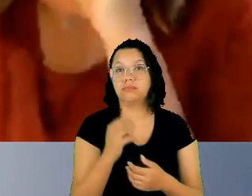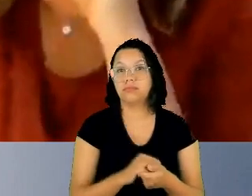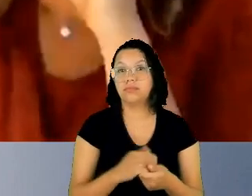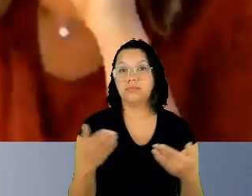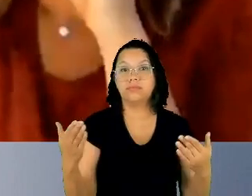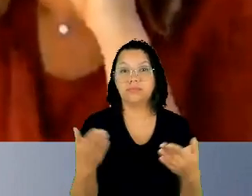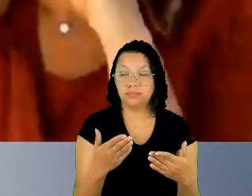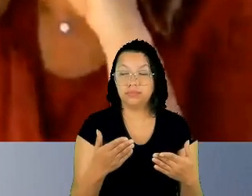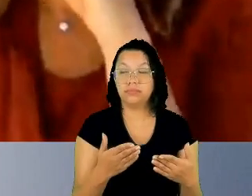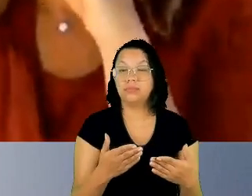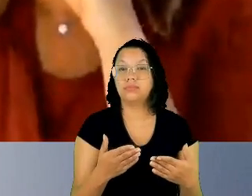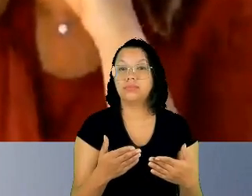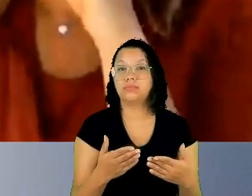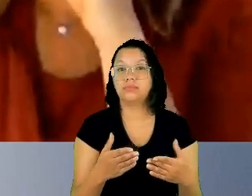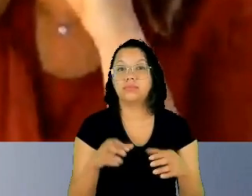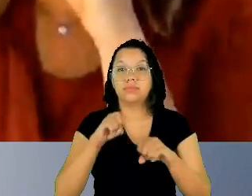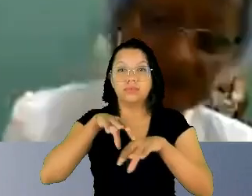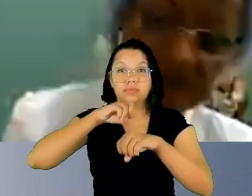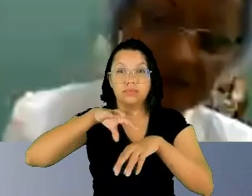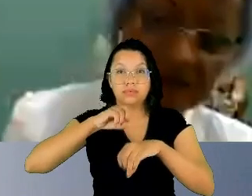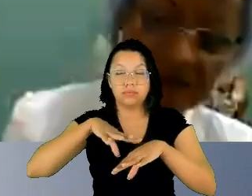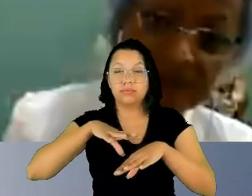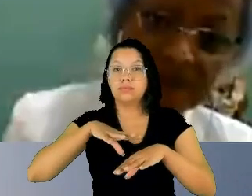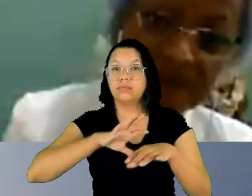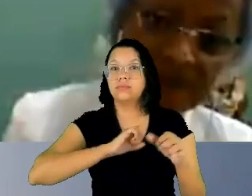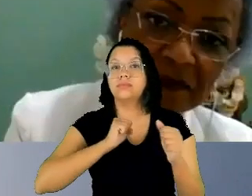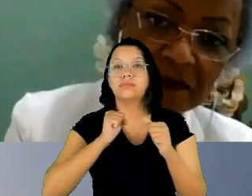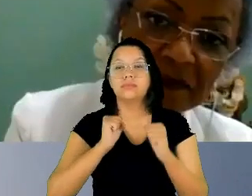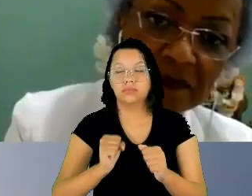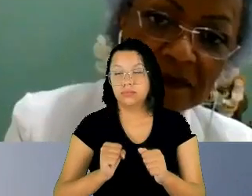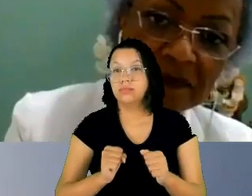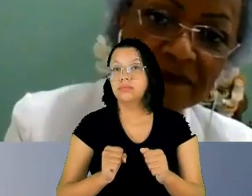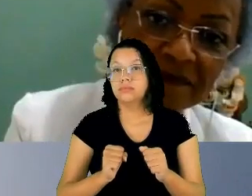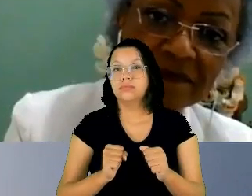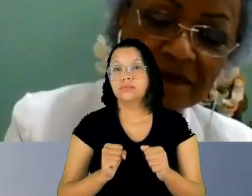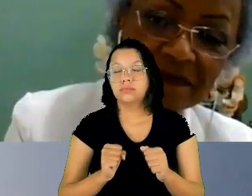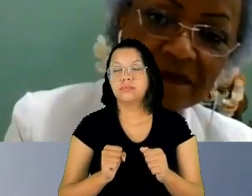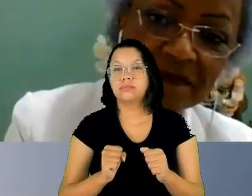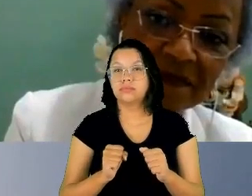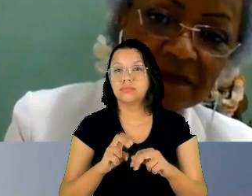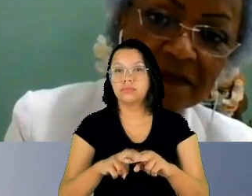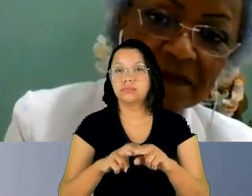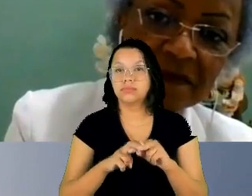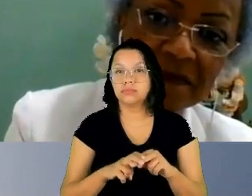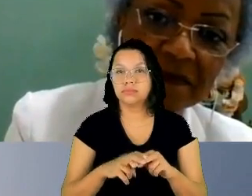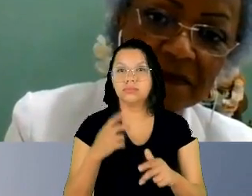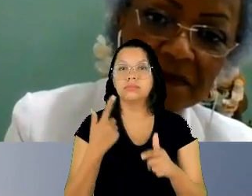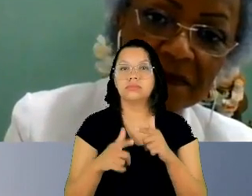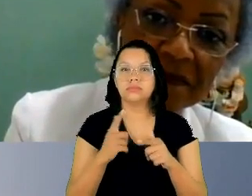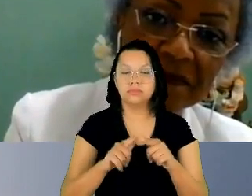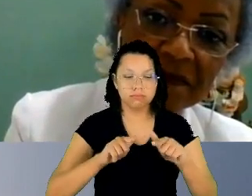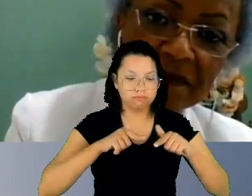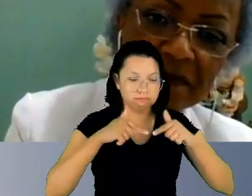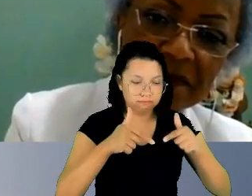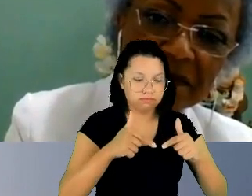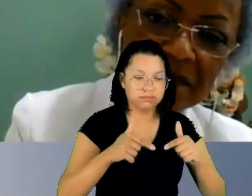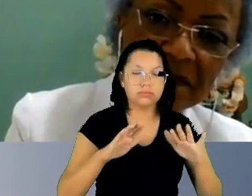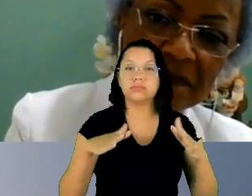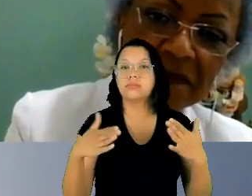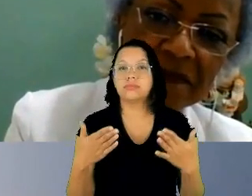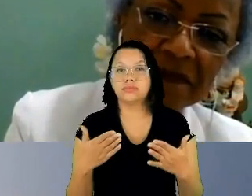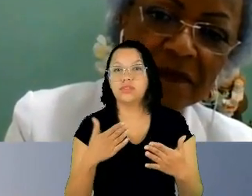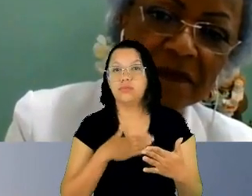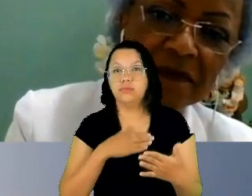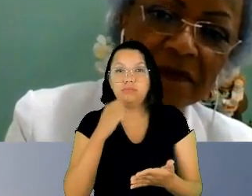da diversidade, elas são poderosas por causa da diversidade. Então fica aqui o registro da minha admiração